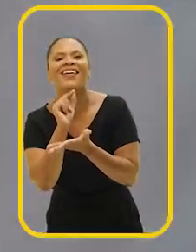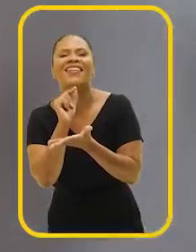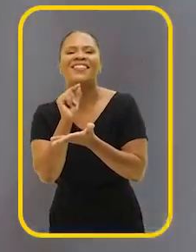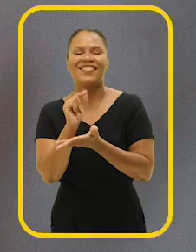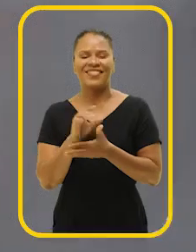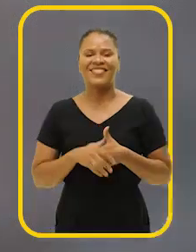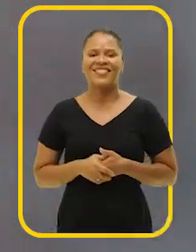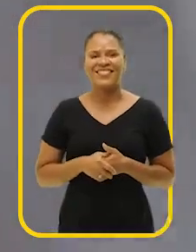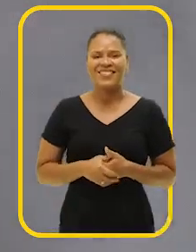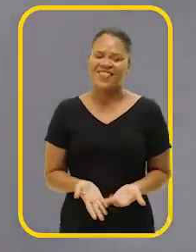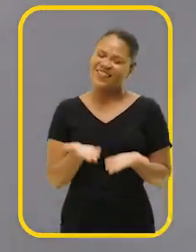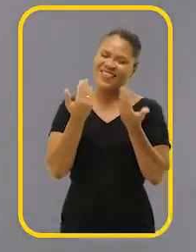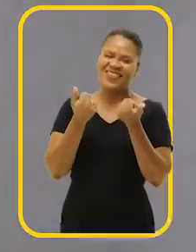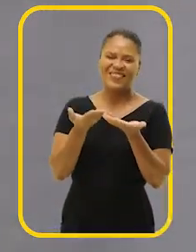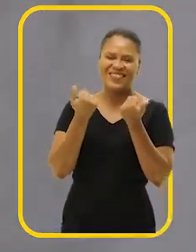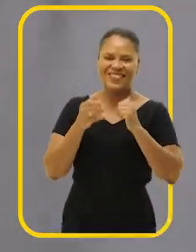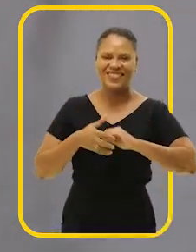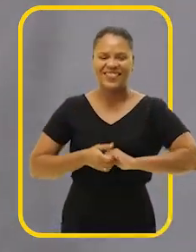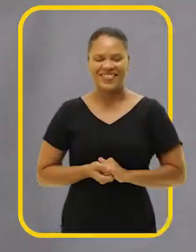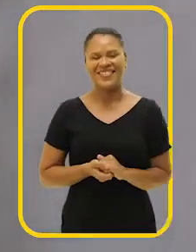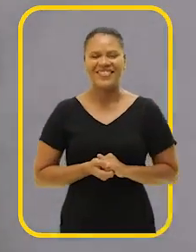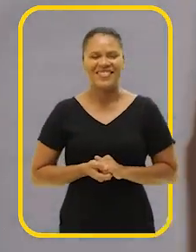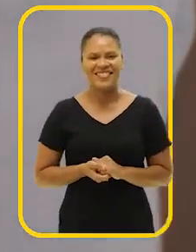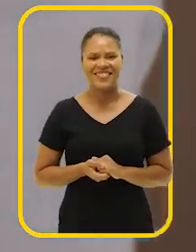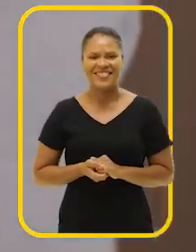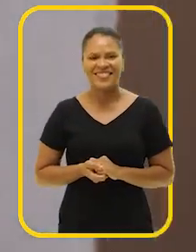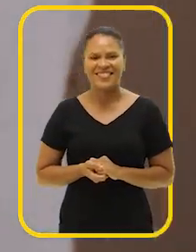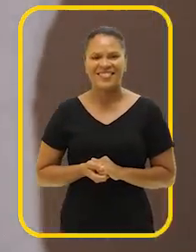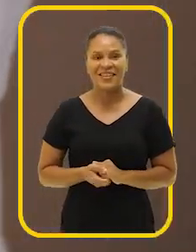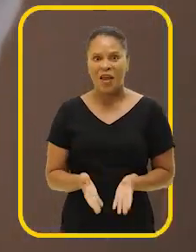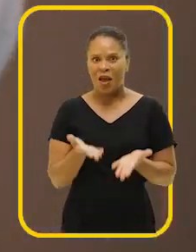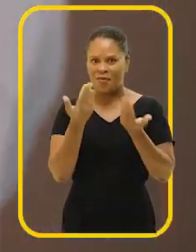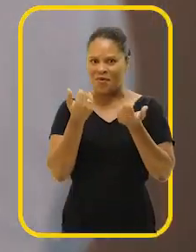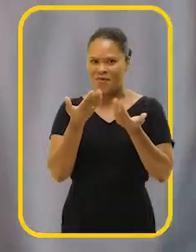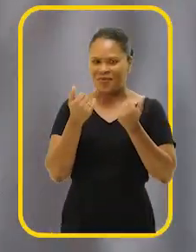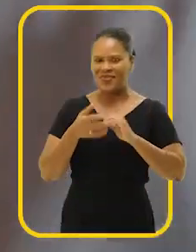Vai lá, cara, vai estudar, vai. Bora tirar a plaquinha, bora.